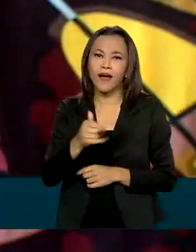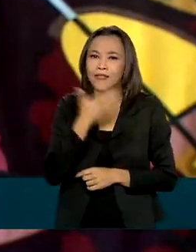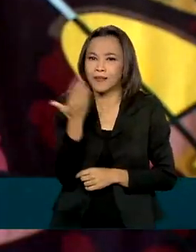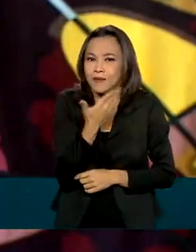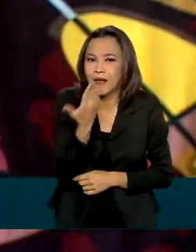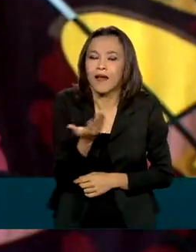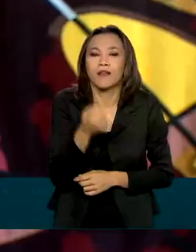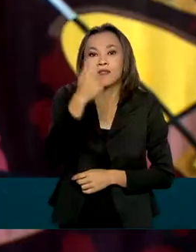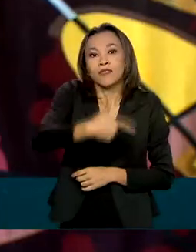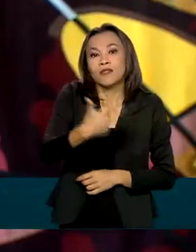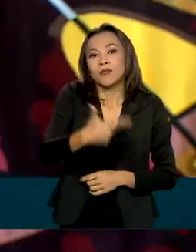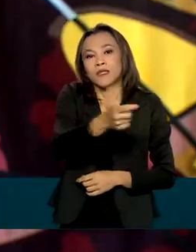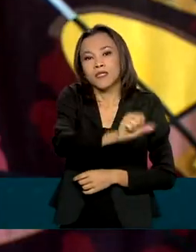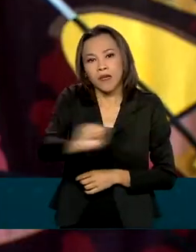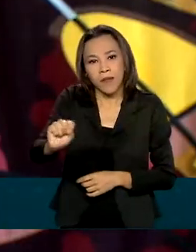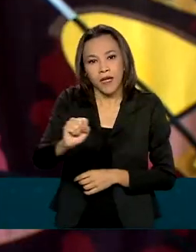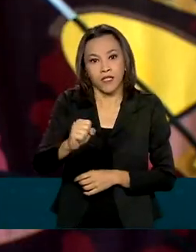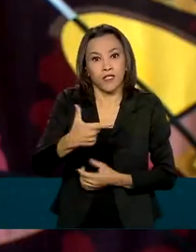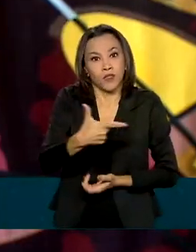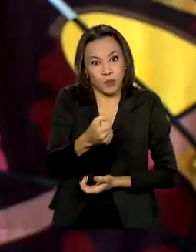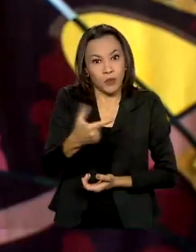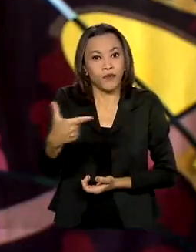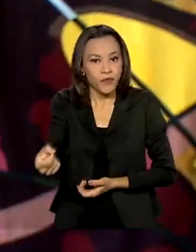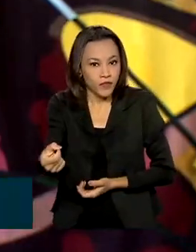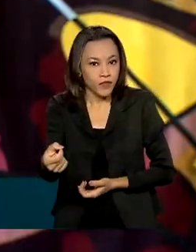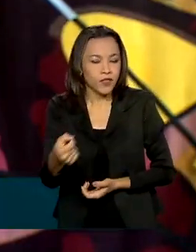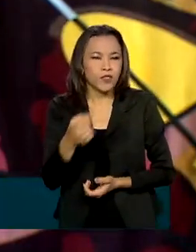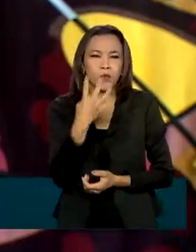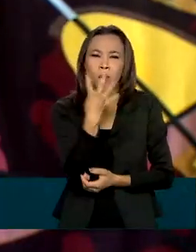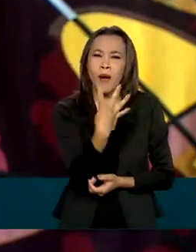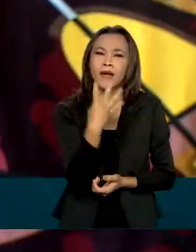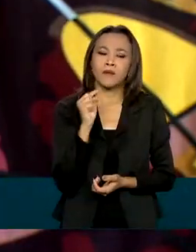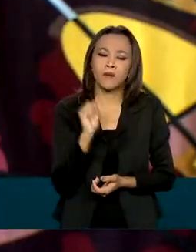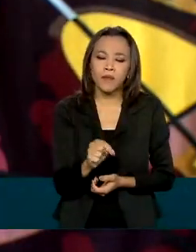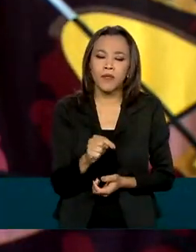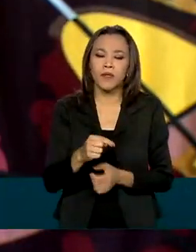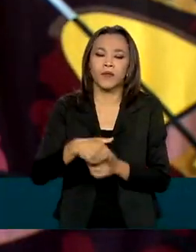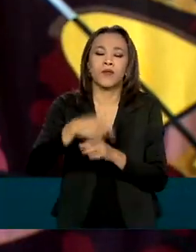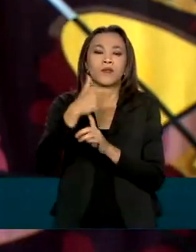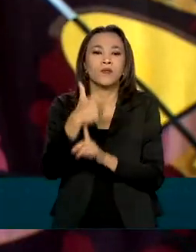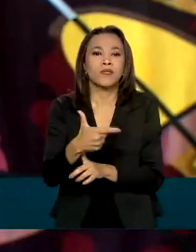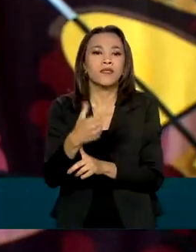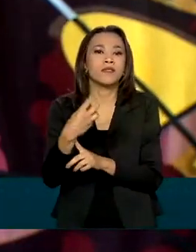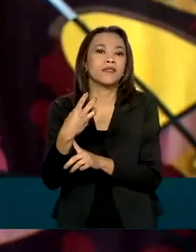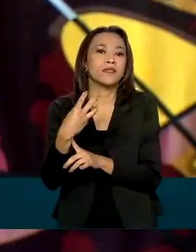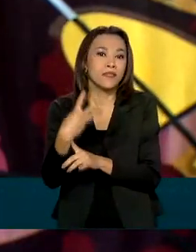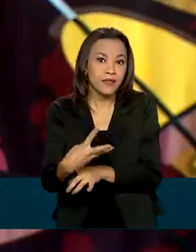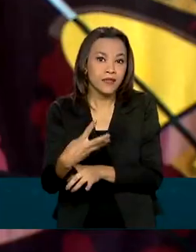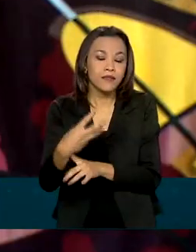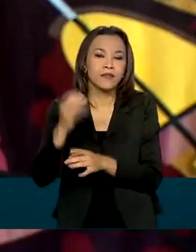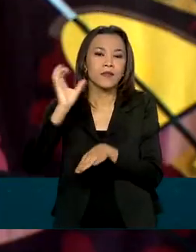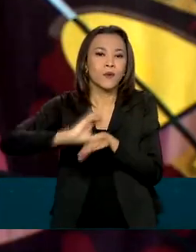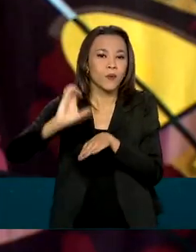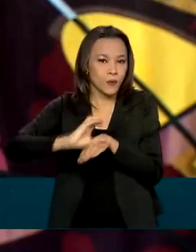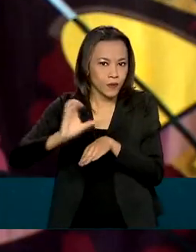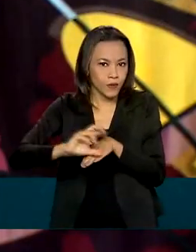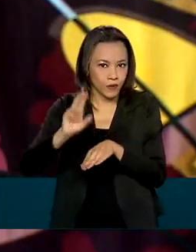segundo semestre de 2020 de 4.213 cursos de educação superior